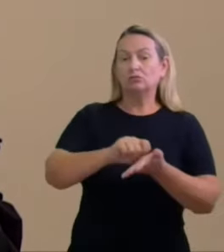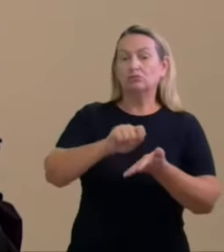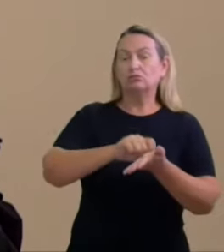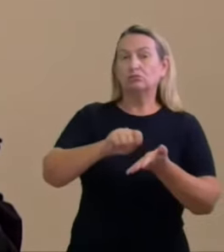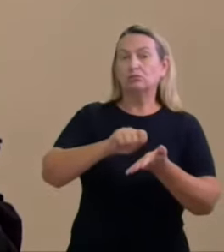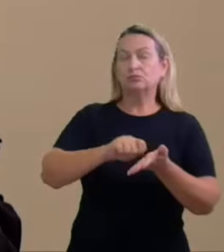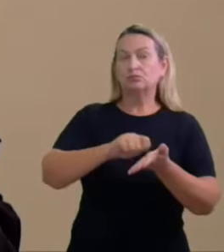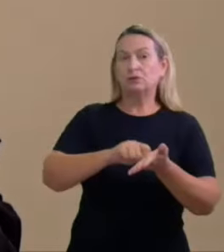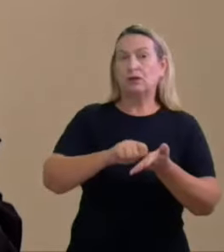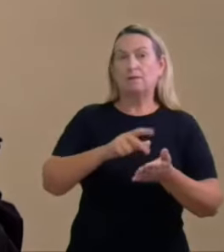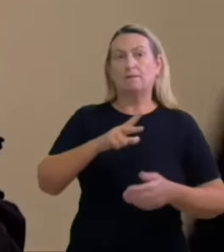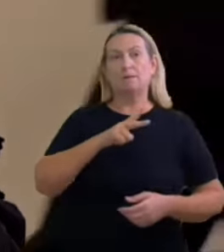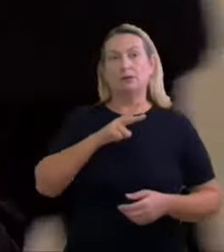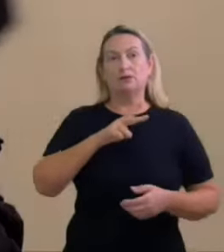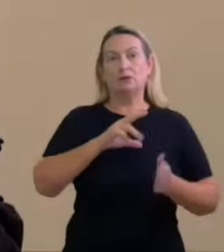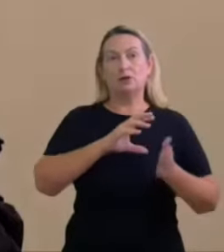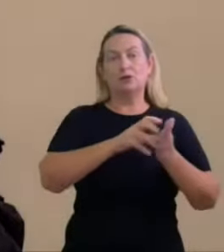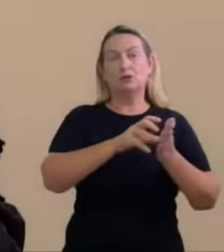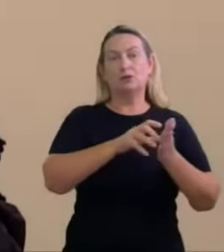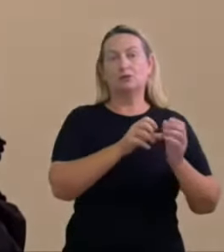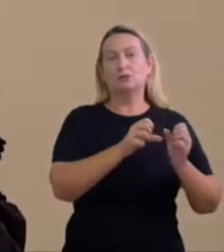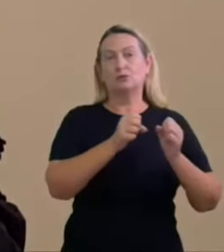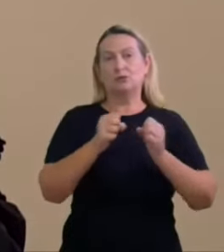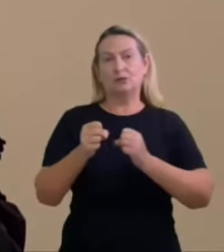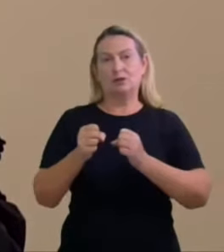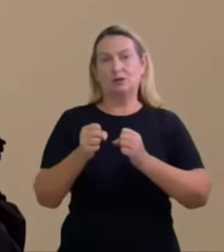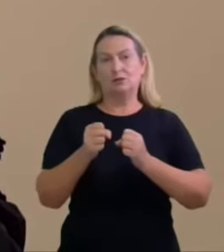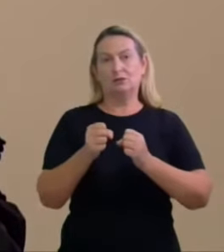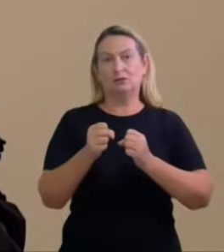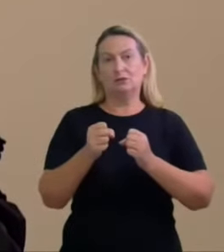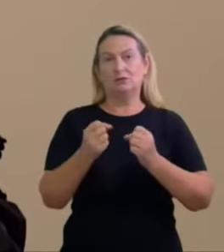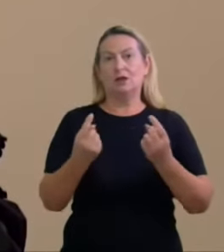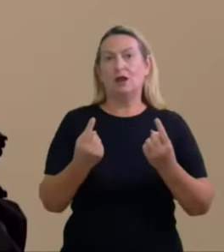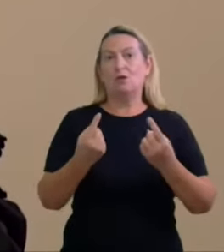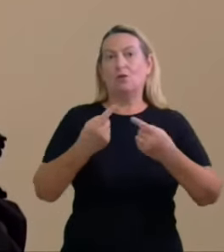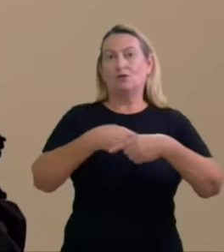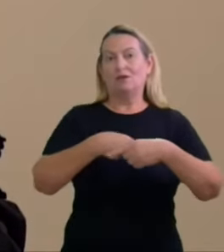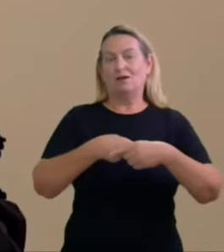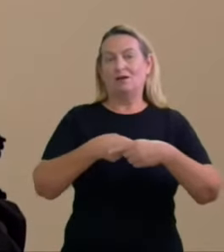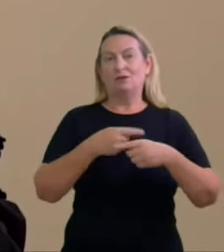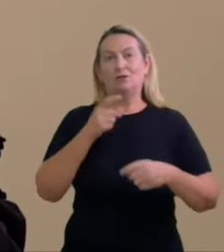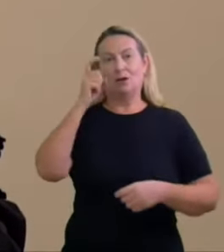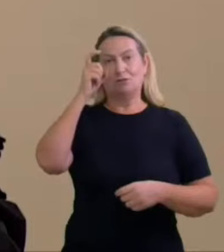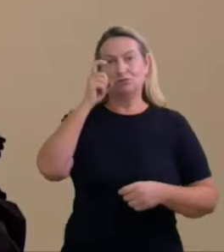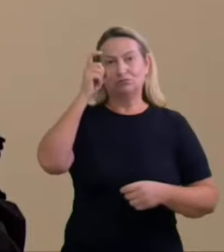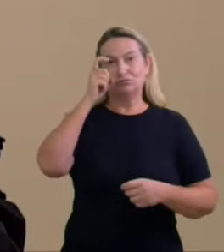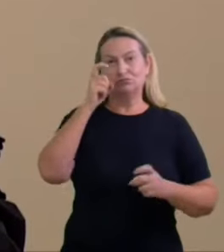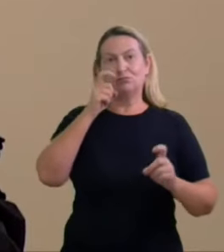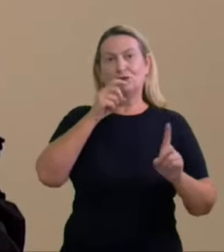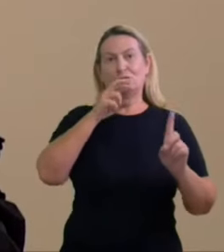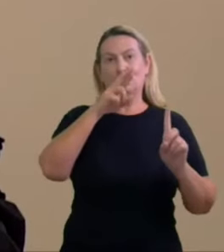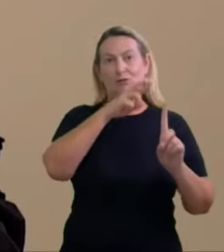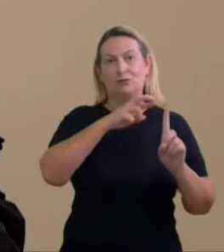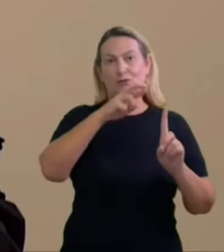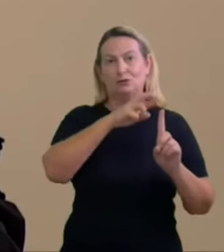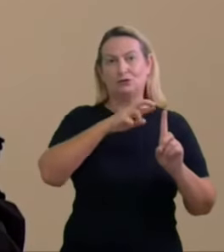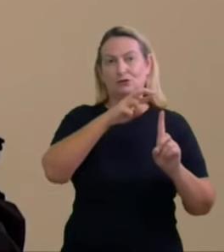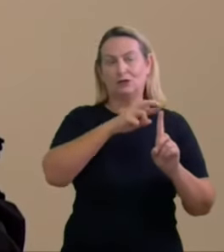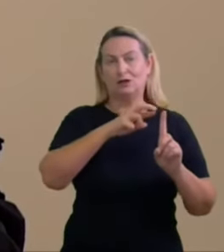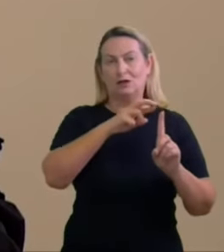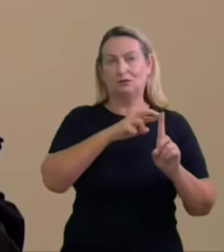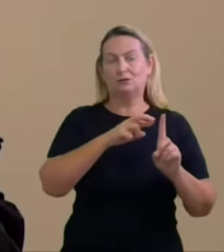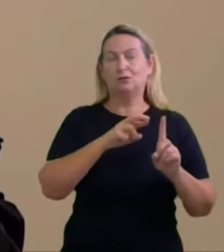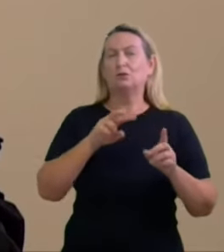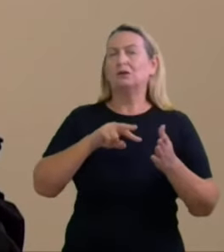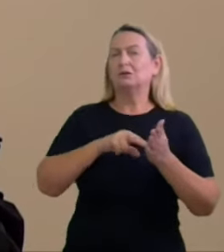Podemos que é um opositor ao hora investigado foi apresentado no apagar das luzes dando a entender que os milhões